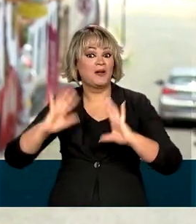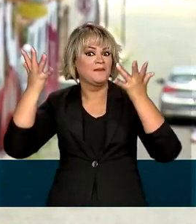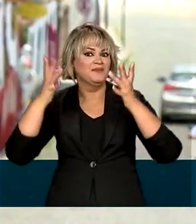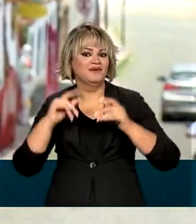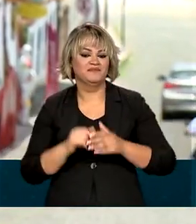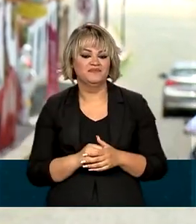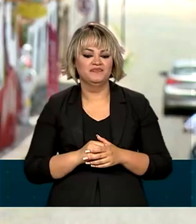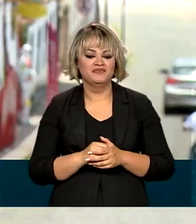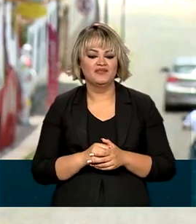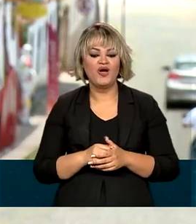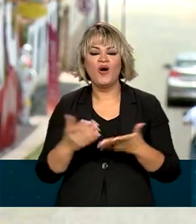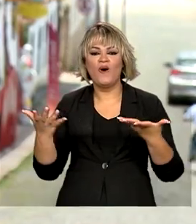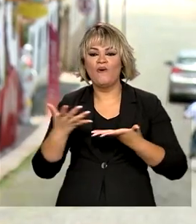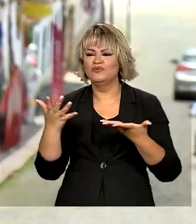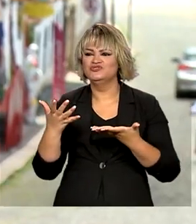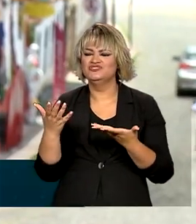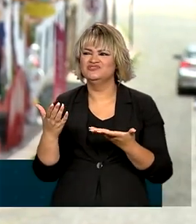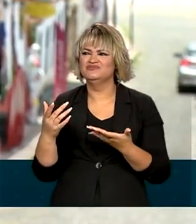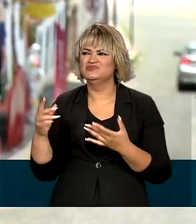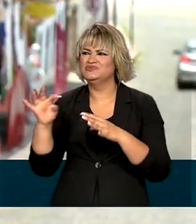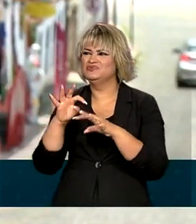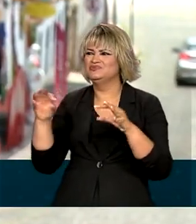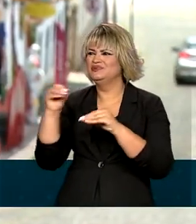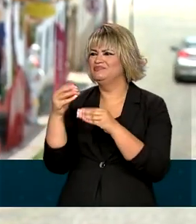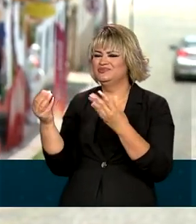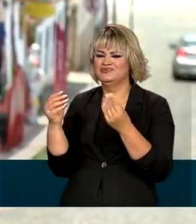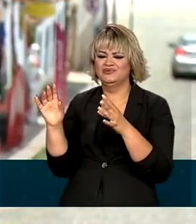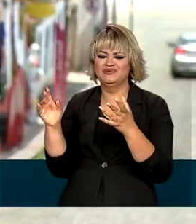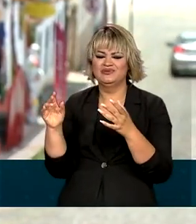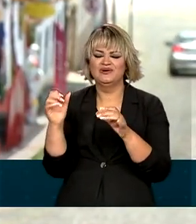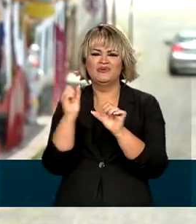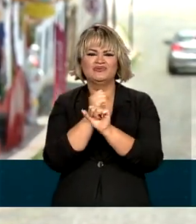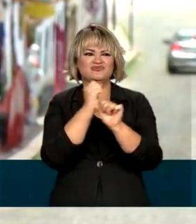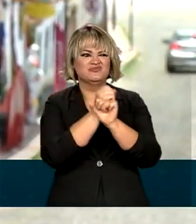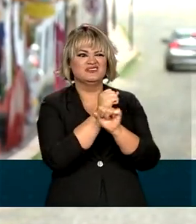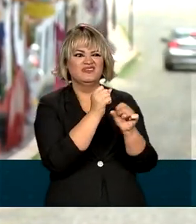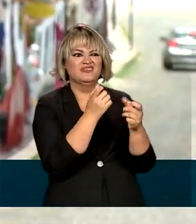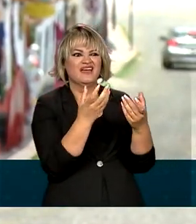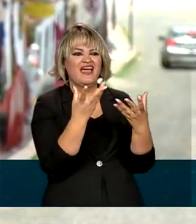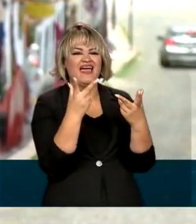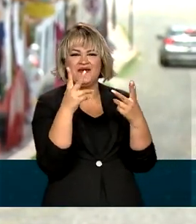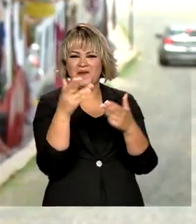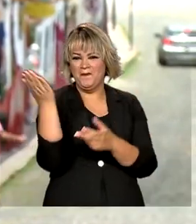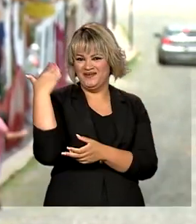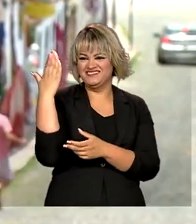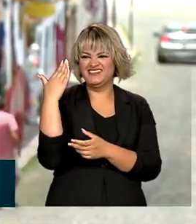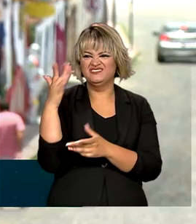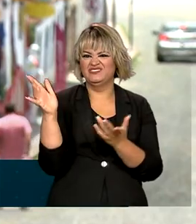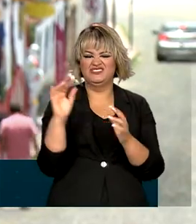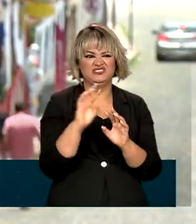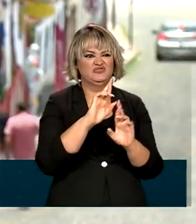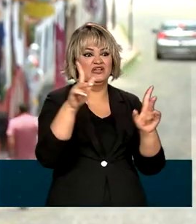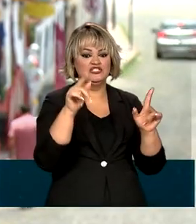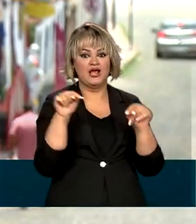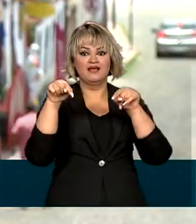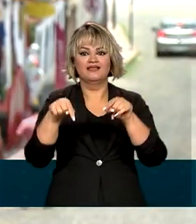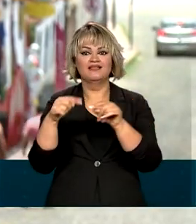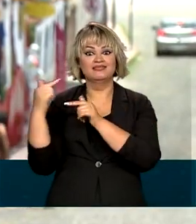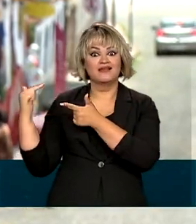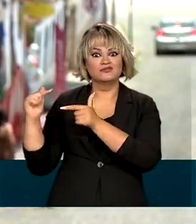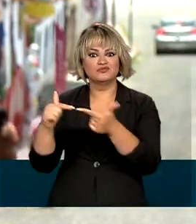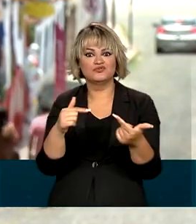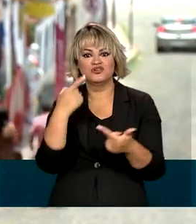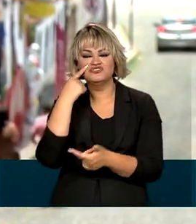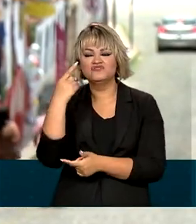especial. Hoje tudo está tão atualizado, as construções hoje não são mais as mesmas. E aqui a gente encontra uma coisa